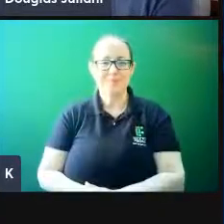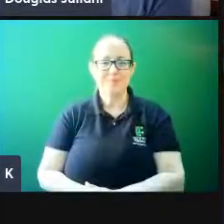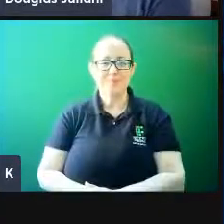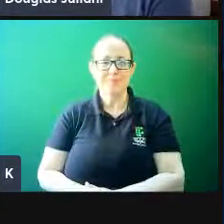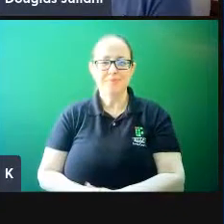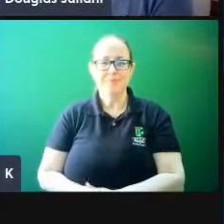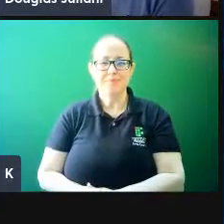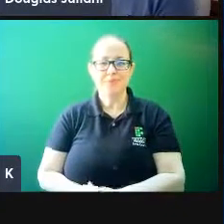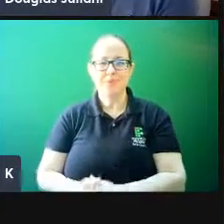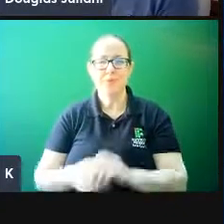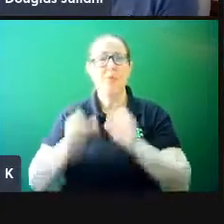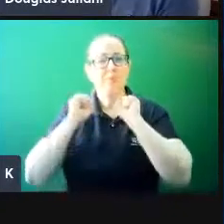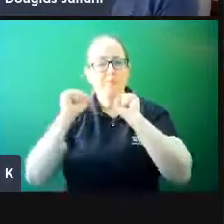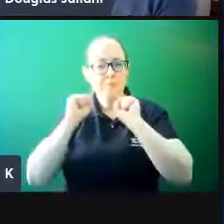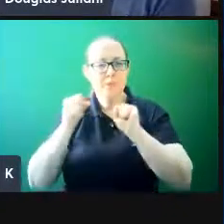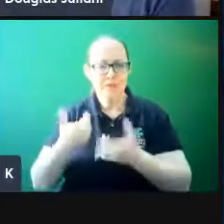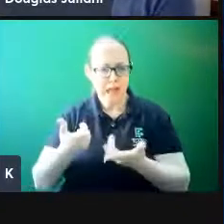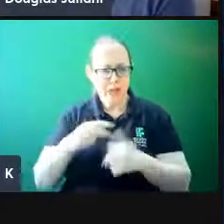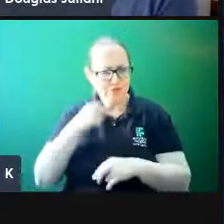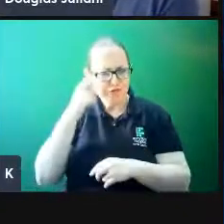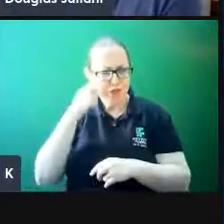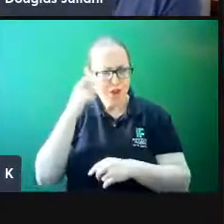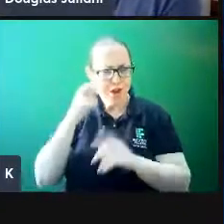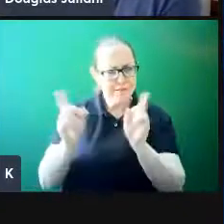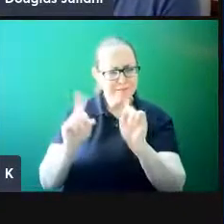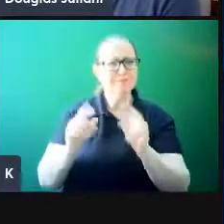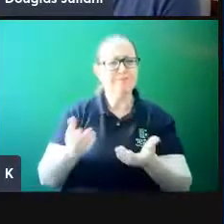Podem compartilhar aí, gente, não fiquem acanhados, não.